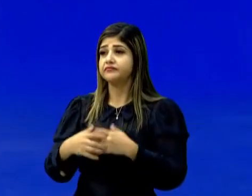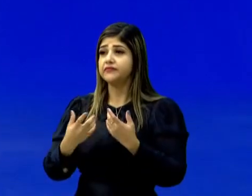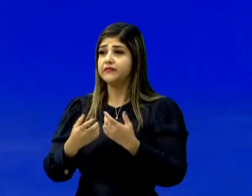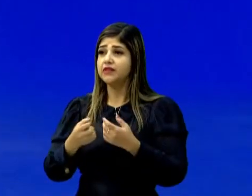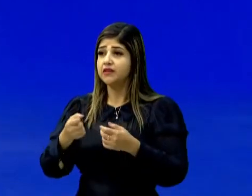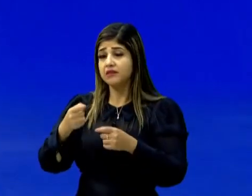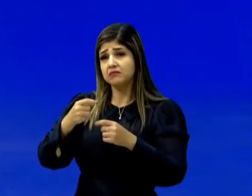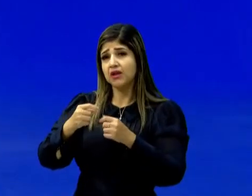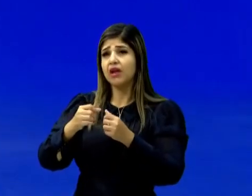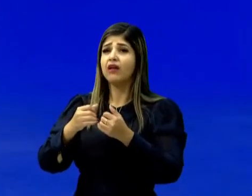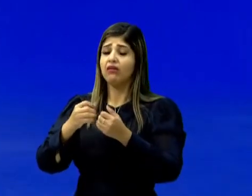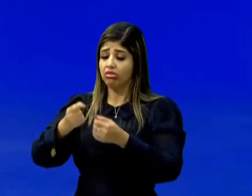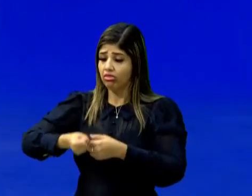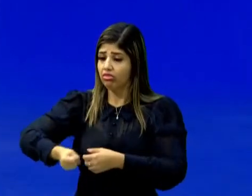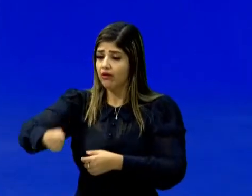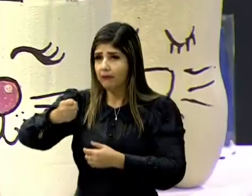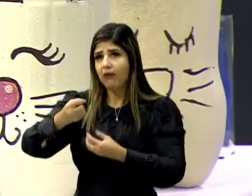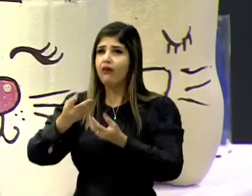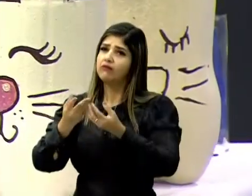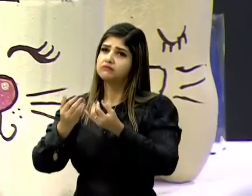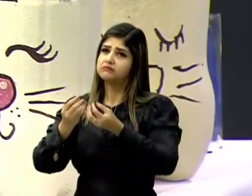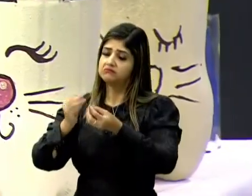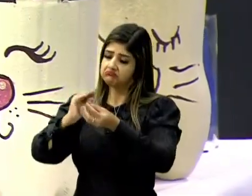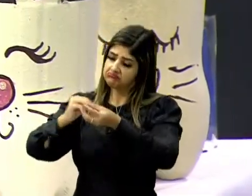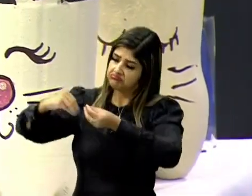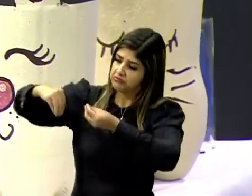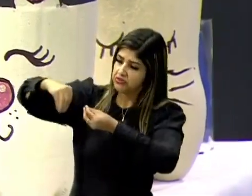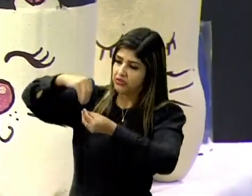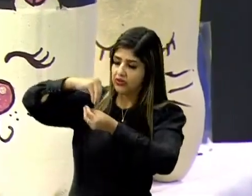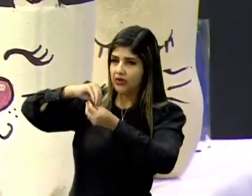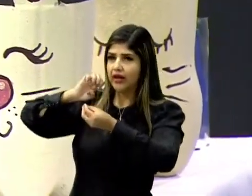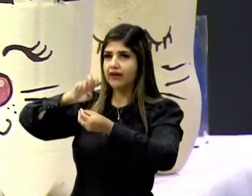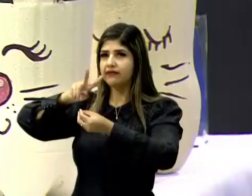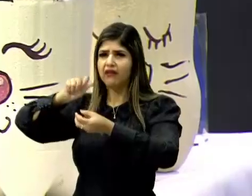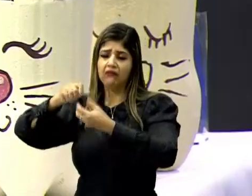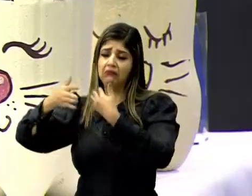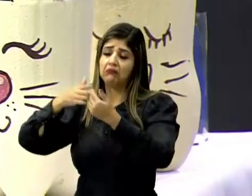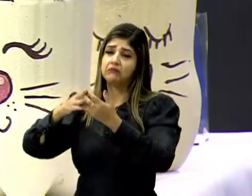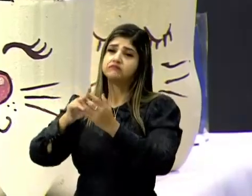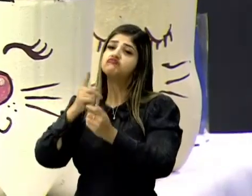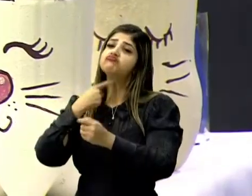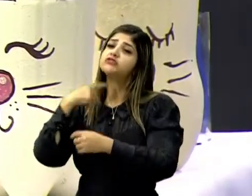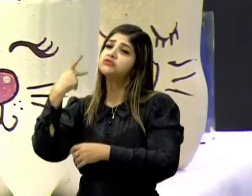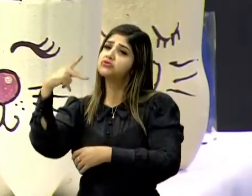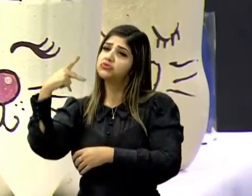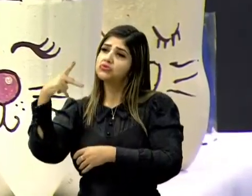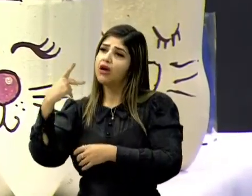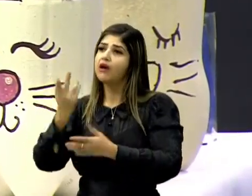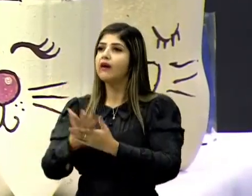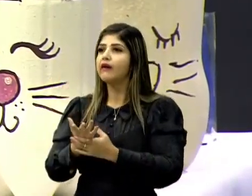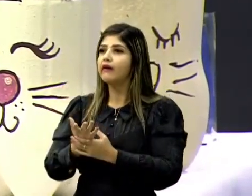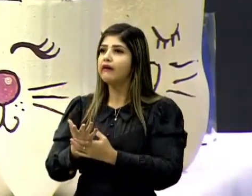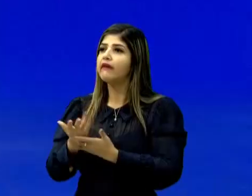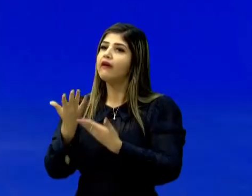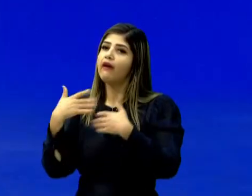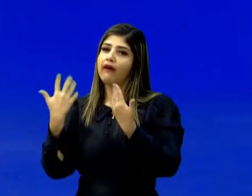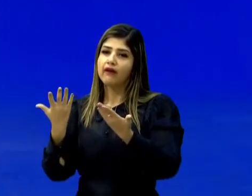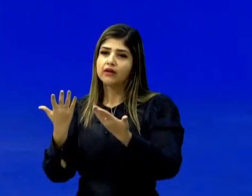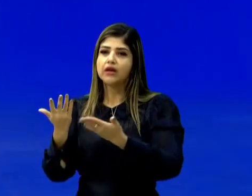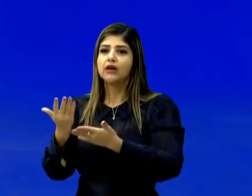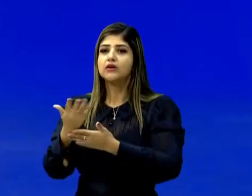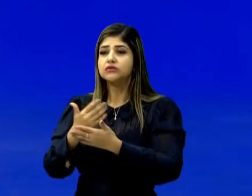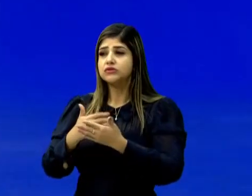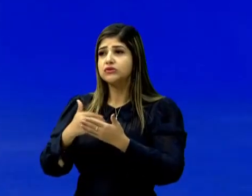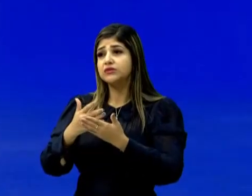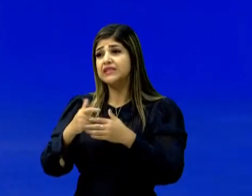biloqueiros, você também pode decorar como você quiser. Com EVA, como quiser, tá? Essa é a nossa arte de hoje. Quero ver essa galera